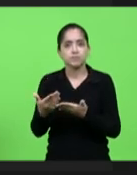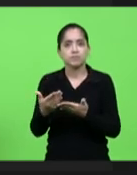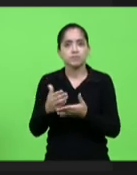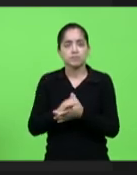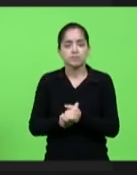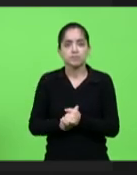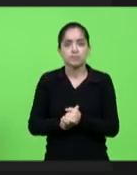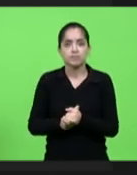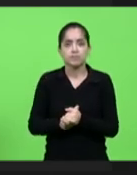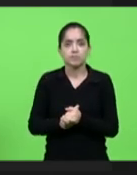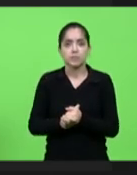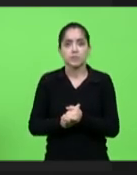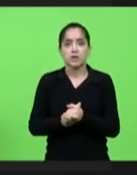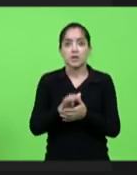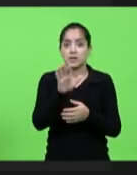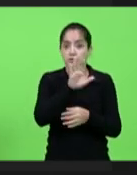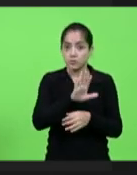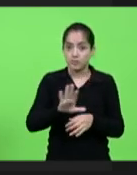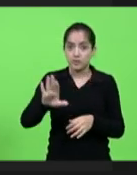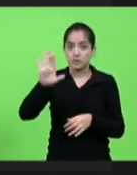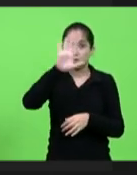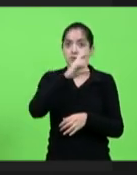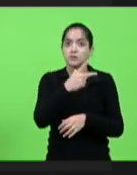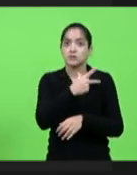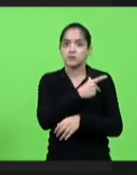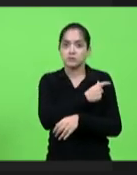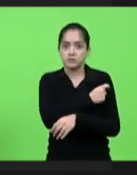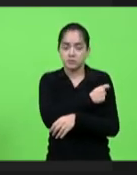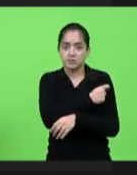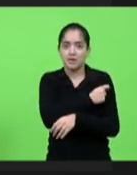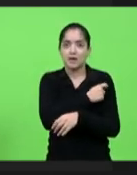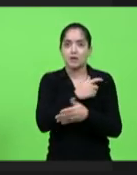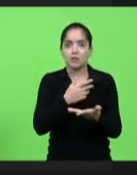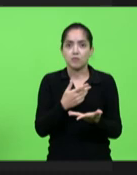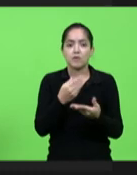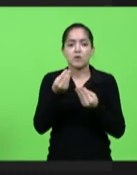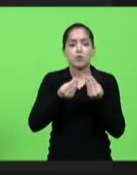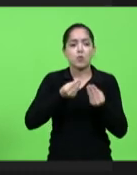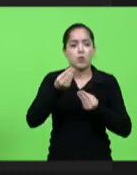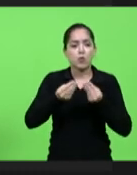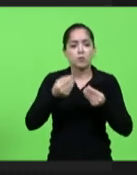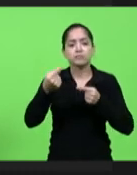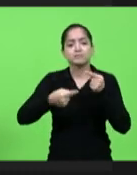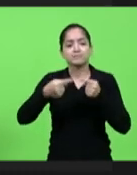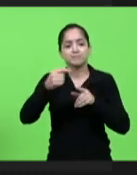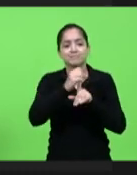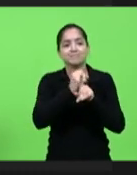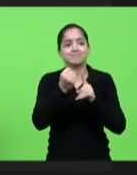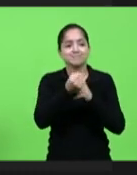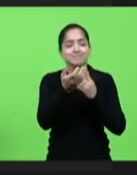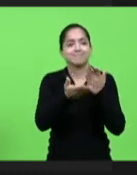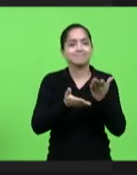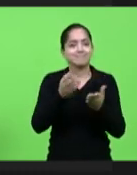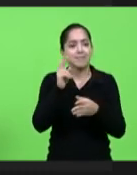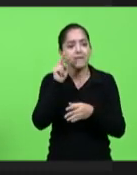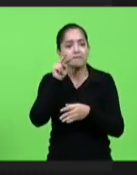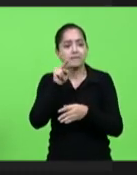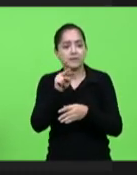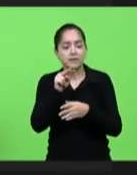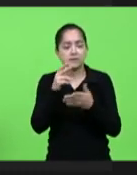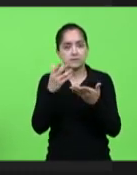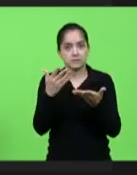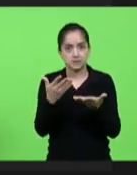estarmos no plano nacional de vacinação diz muito sobre a forma como a política de assistência social é vista né nós